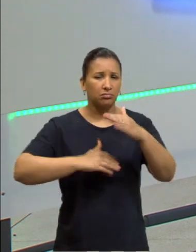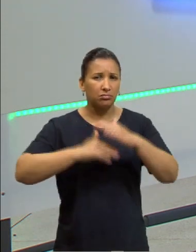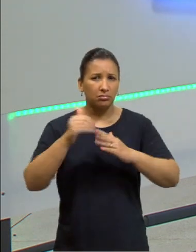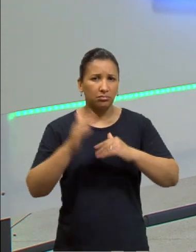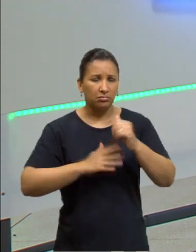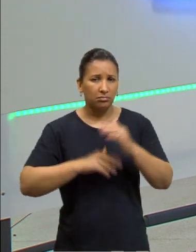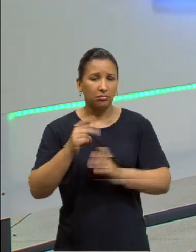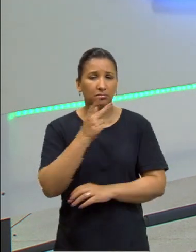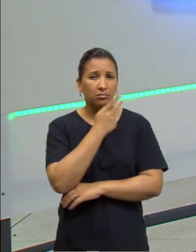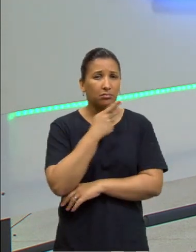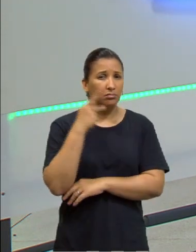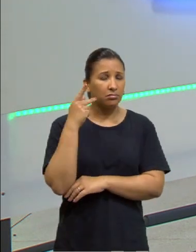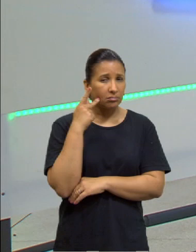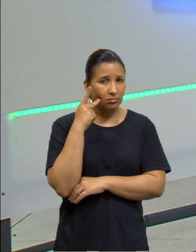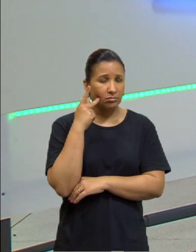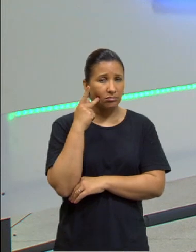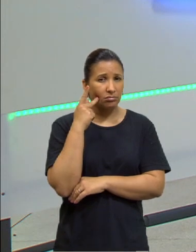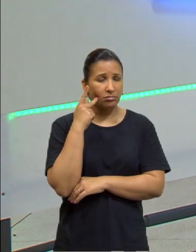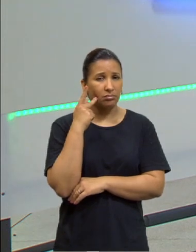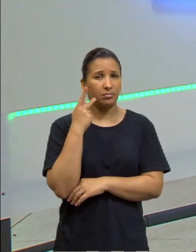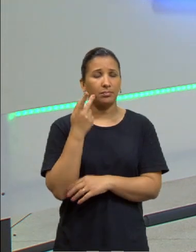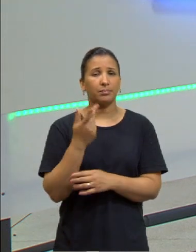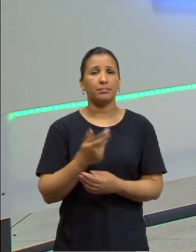E Kant vai dizer o dever é esse.